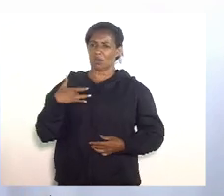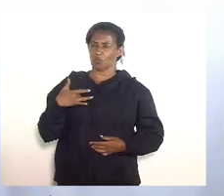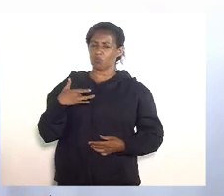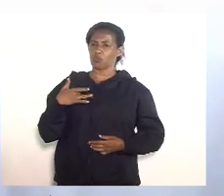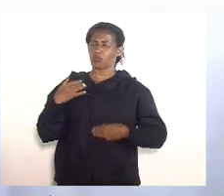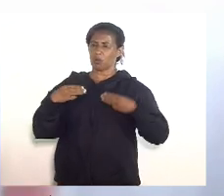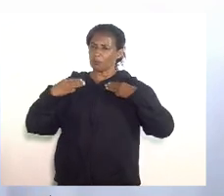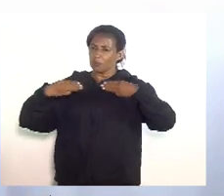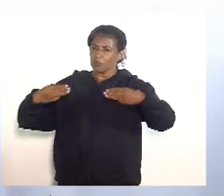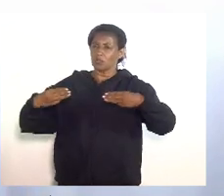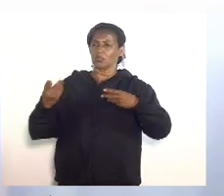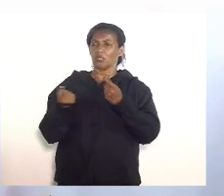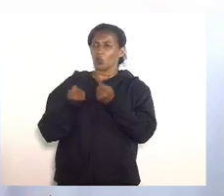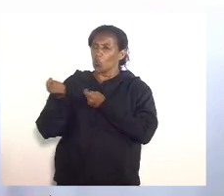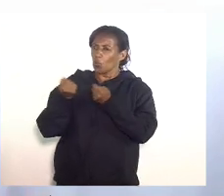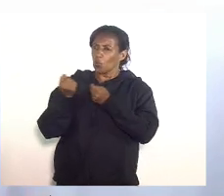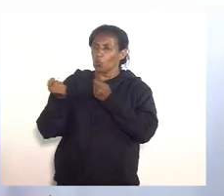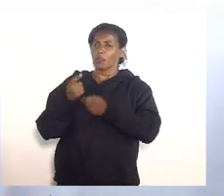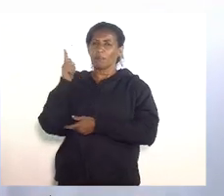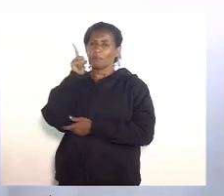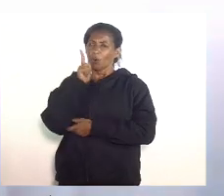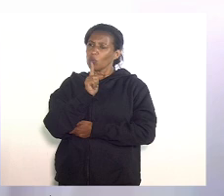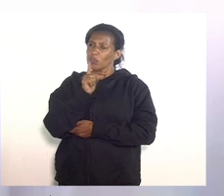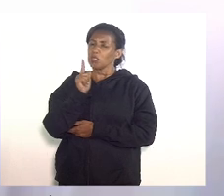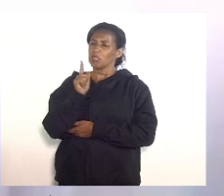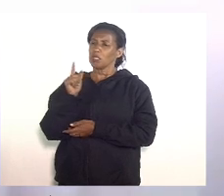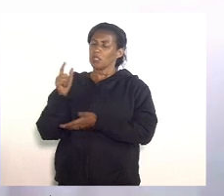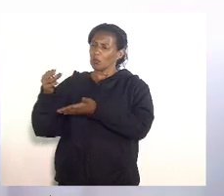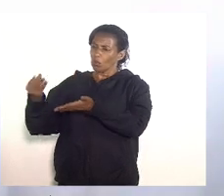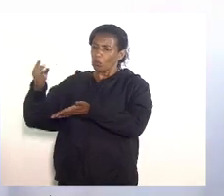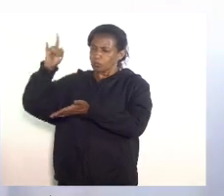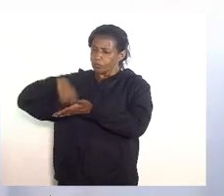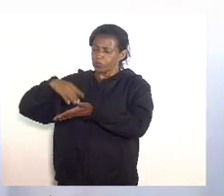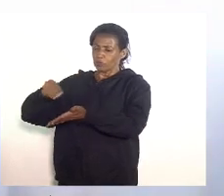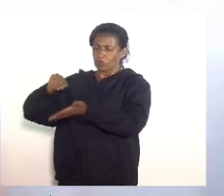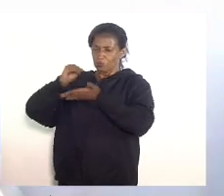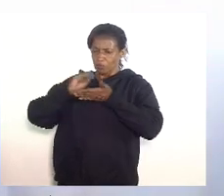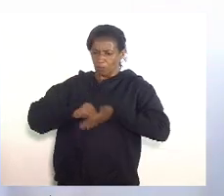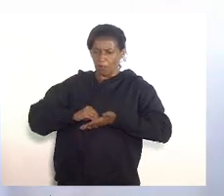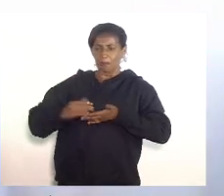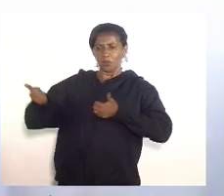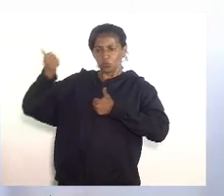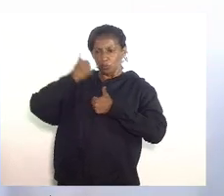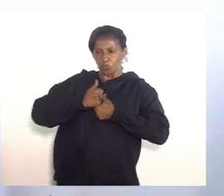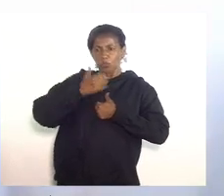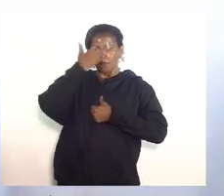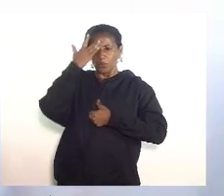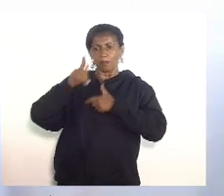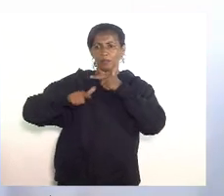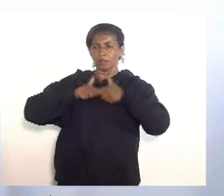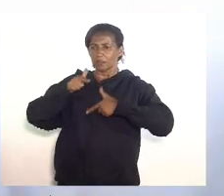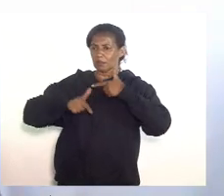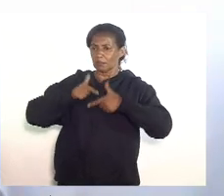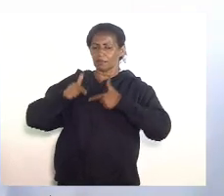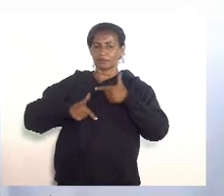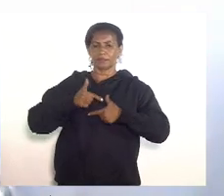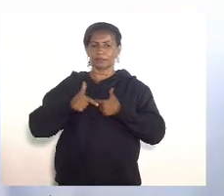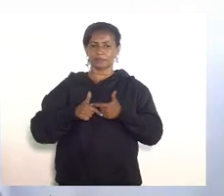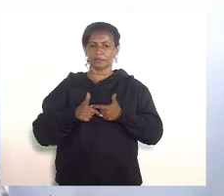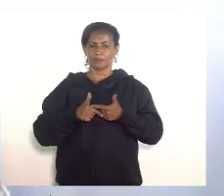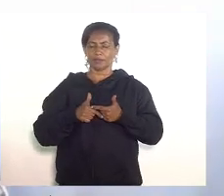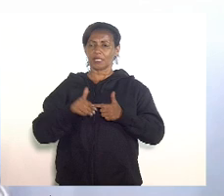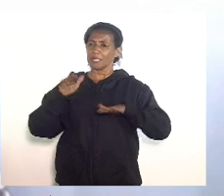da Economia para buscar autorização para a supressão desses cargos vagos e apesar de